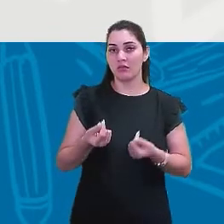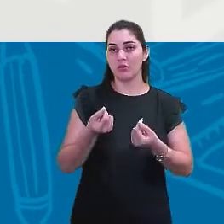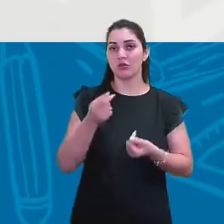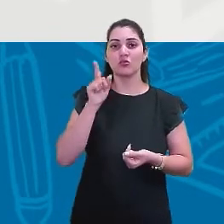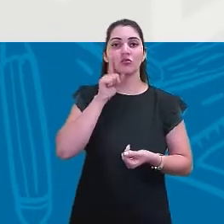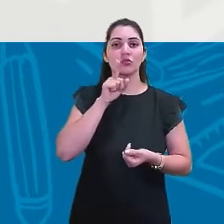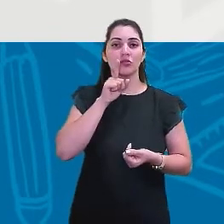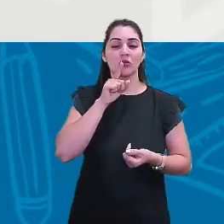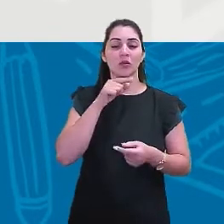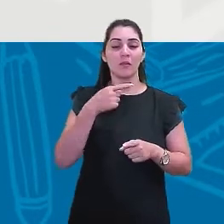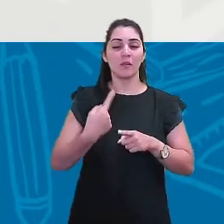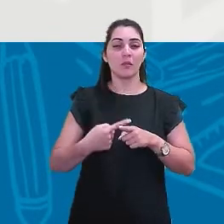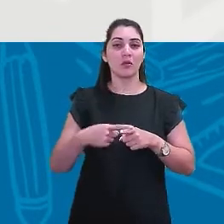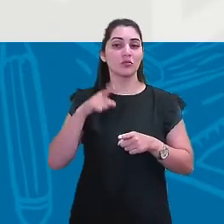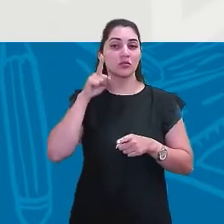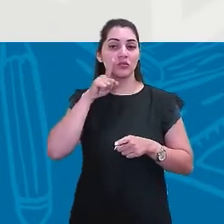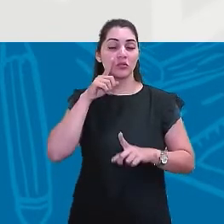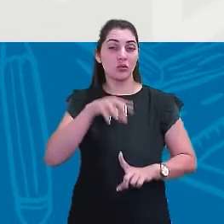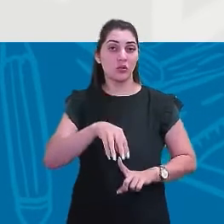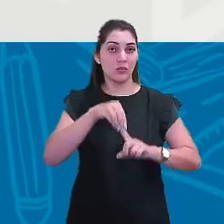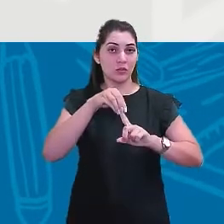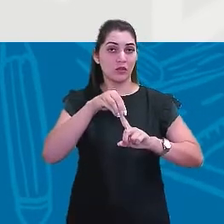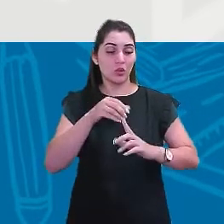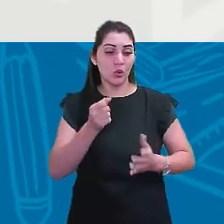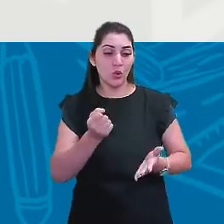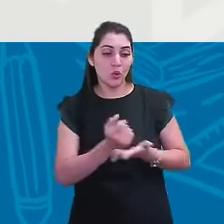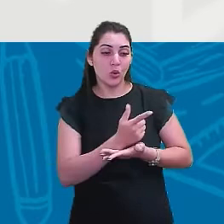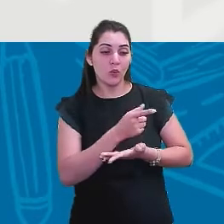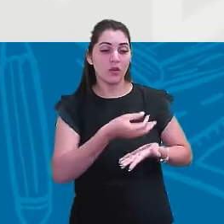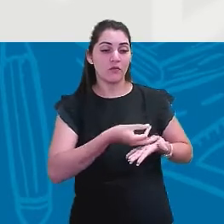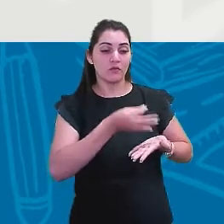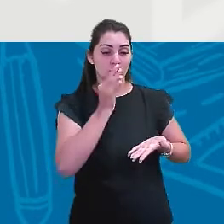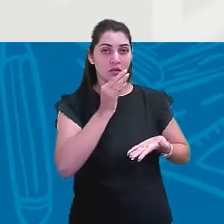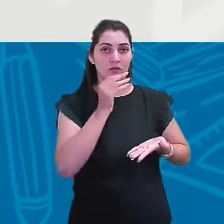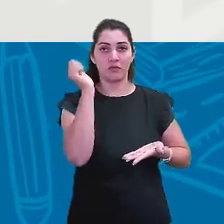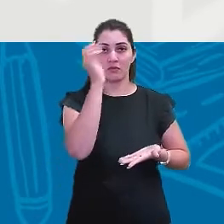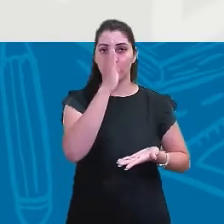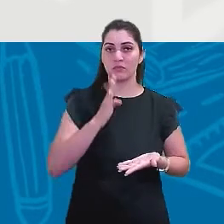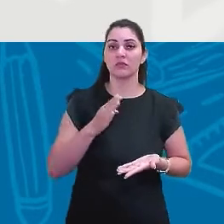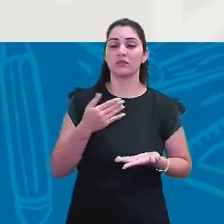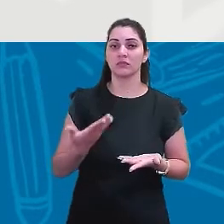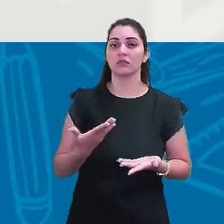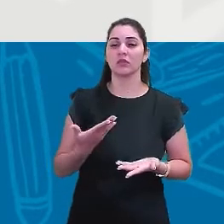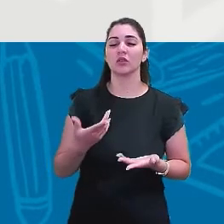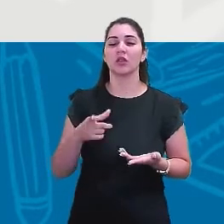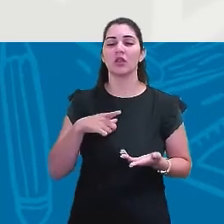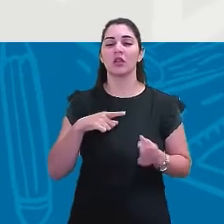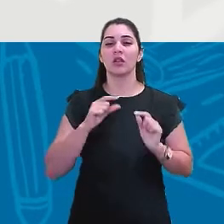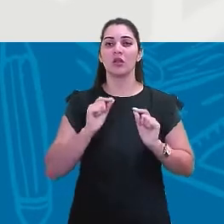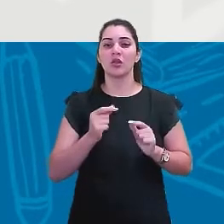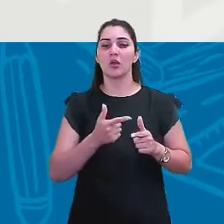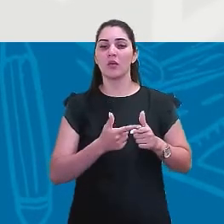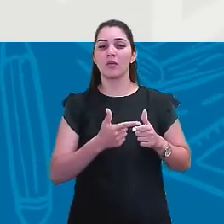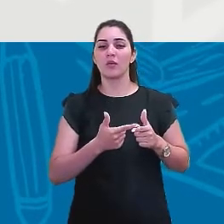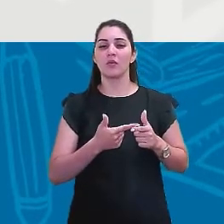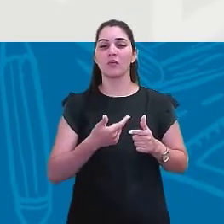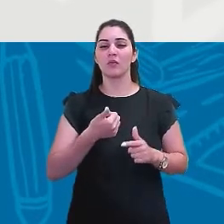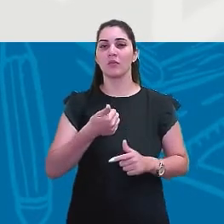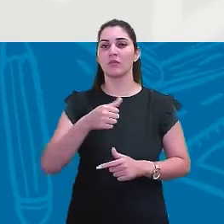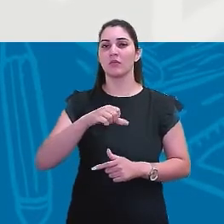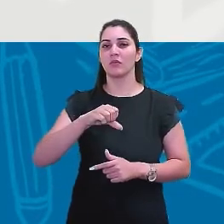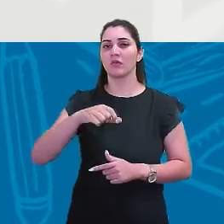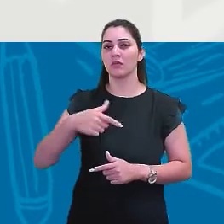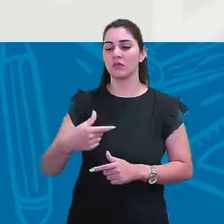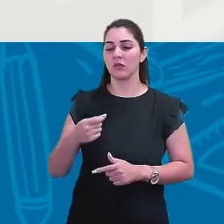eram o principal comprador do café brasileiro. Então, quando tem a crise lá de 1929, então o